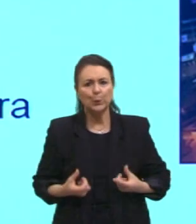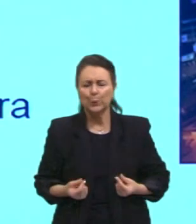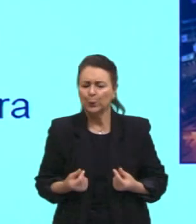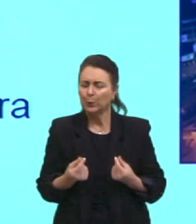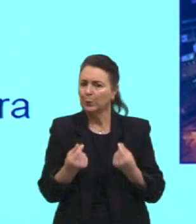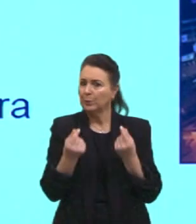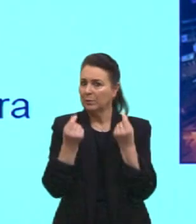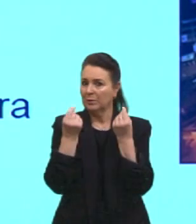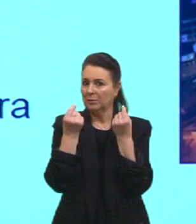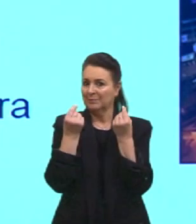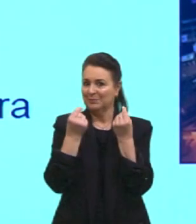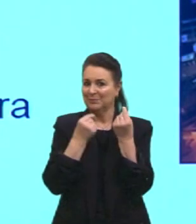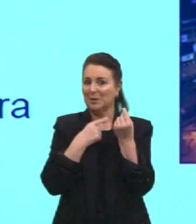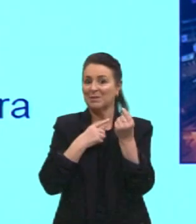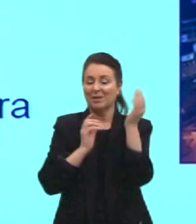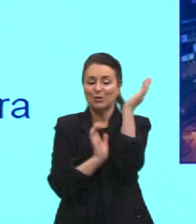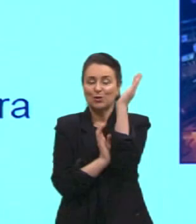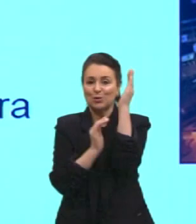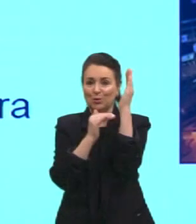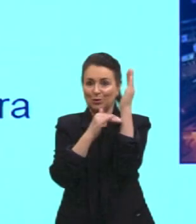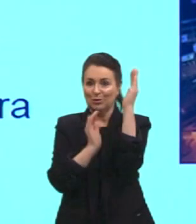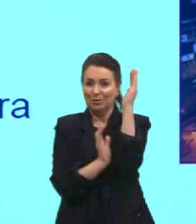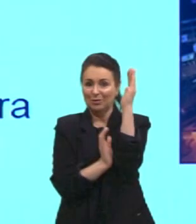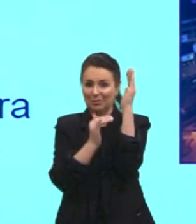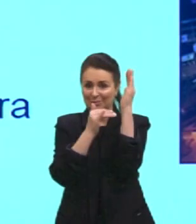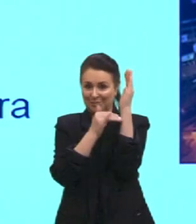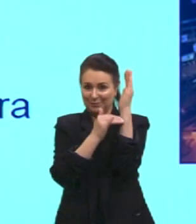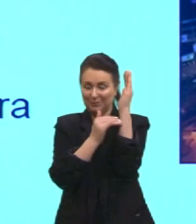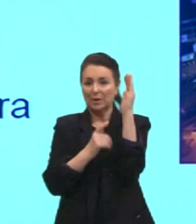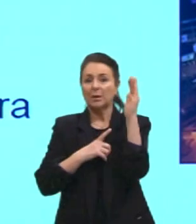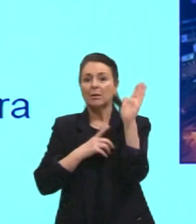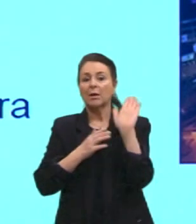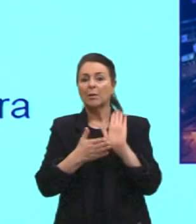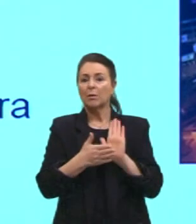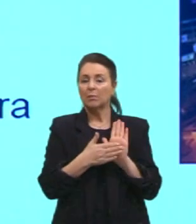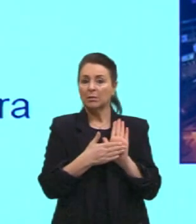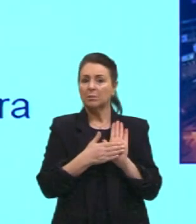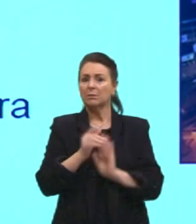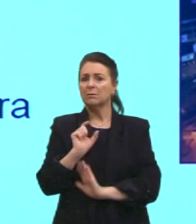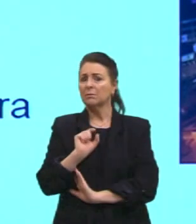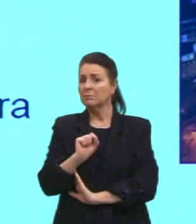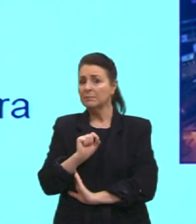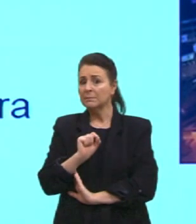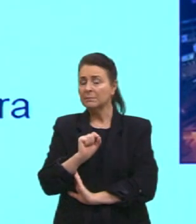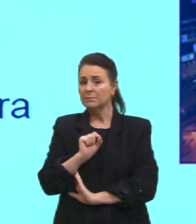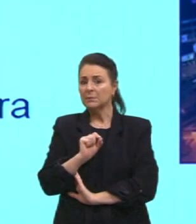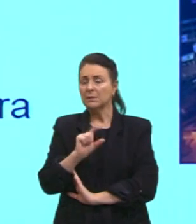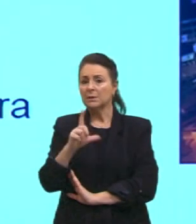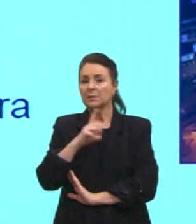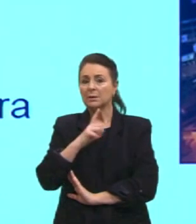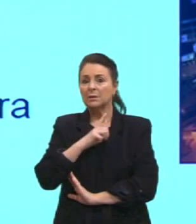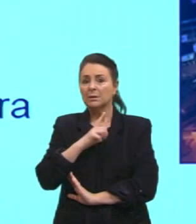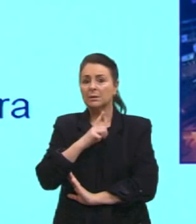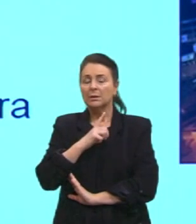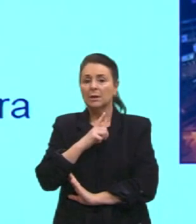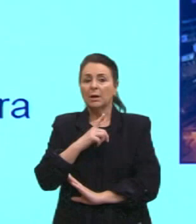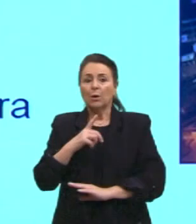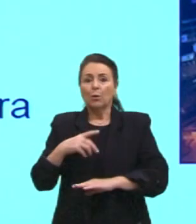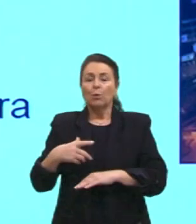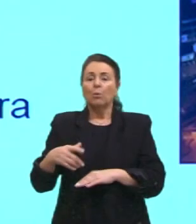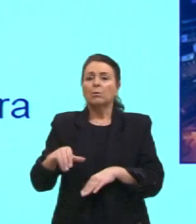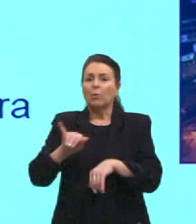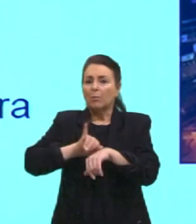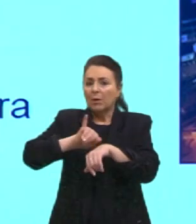Dubai, né, com essa proposta de ter, né, uma capital do turismo, capital